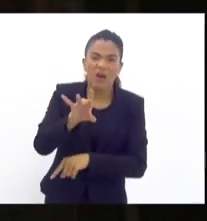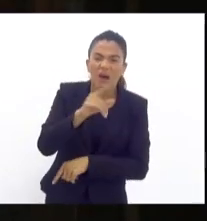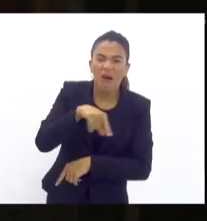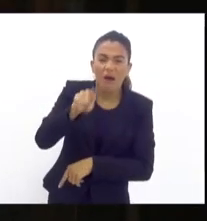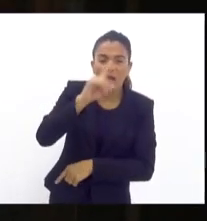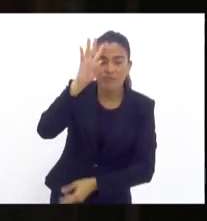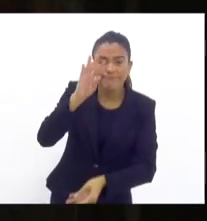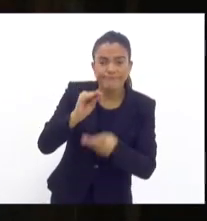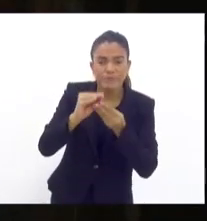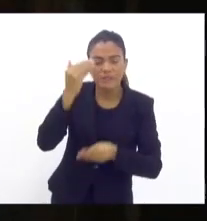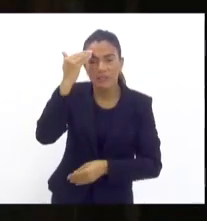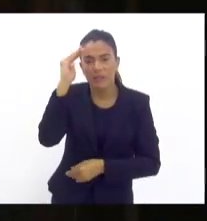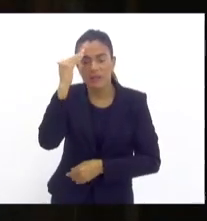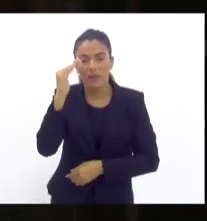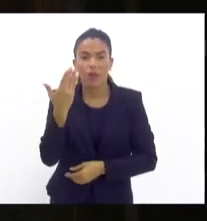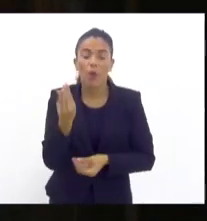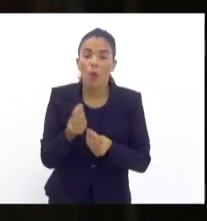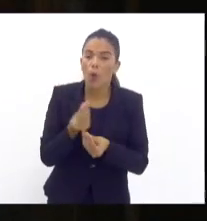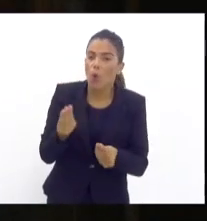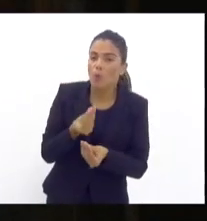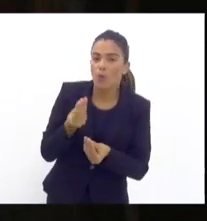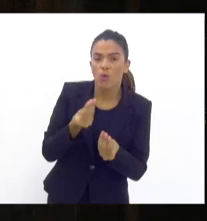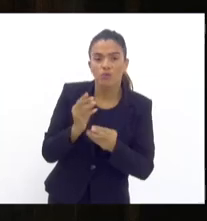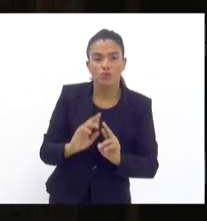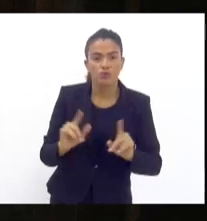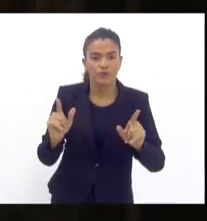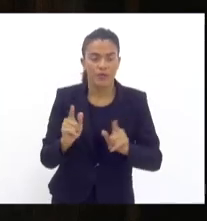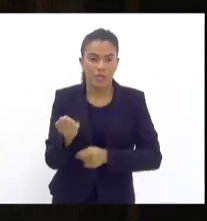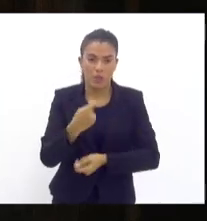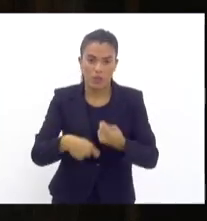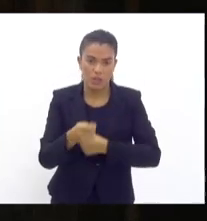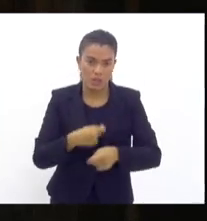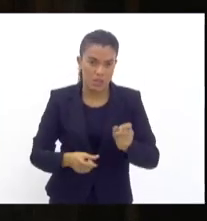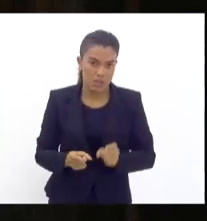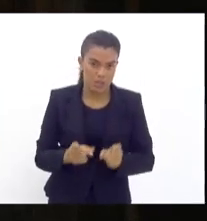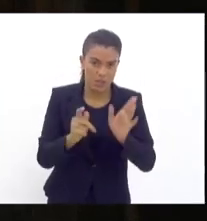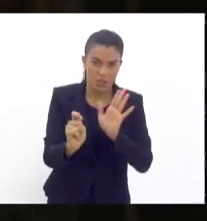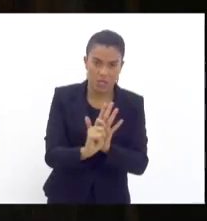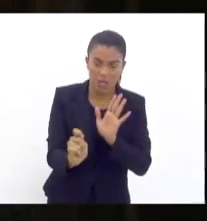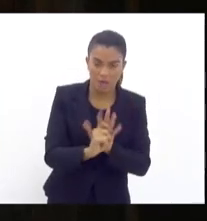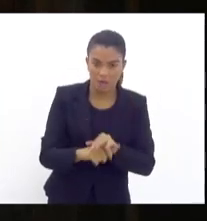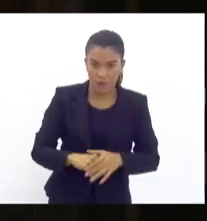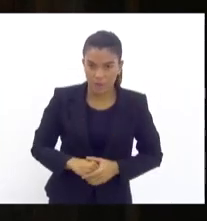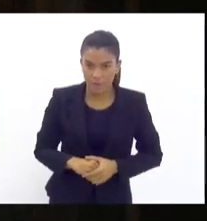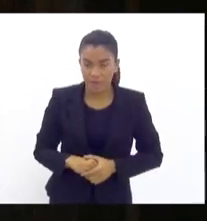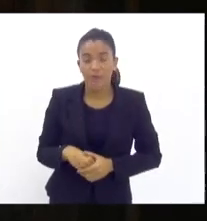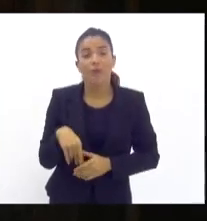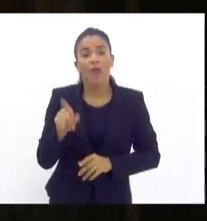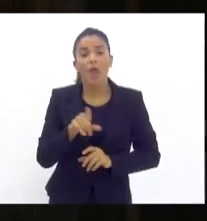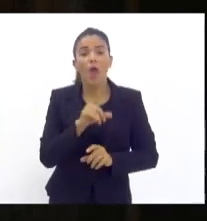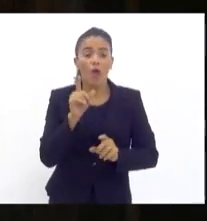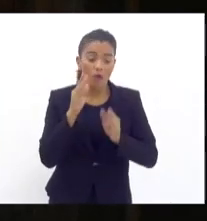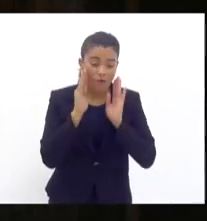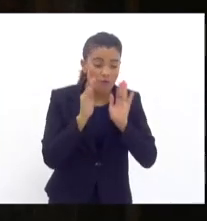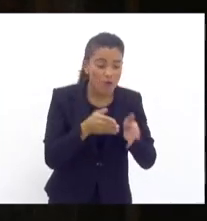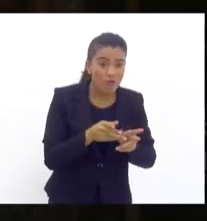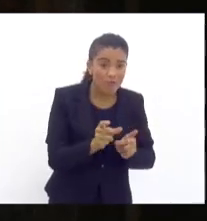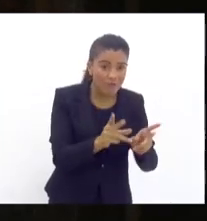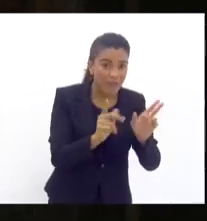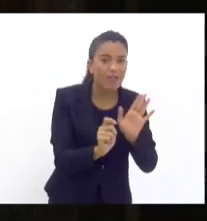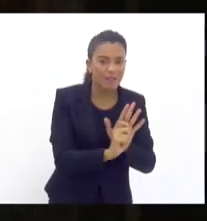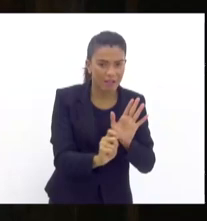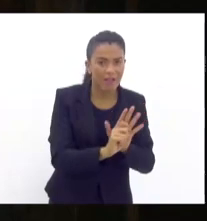do quão é hoje diferente a traficância de drogas. São organizações criminosas voltadas para o tráfico e para crimes